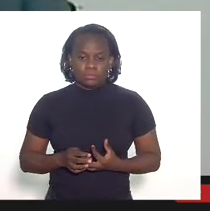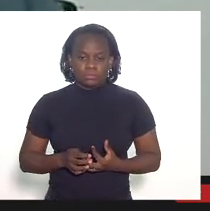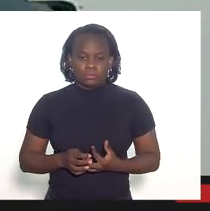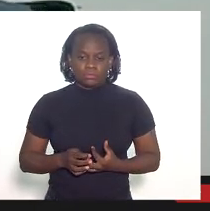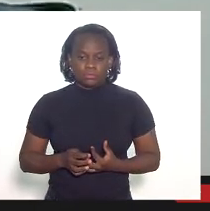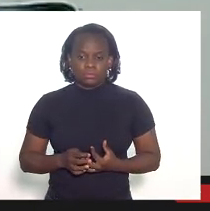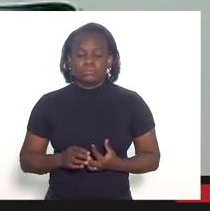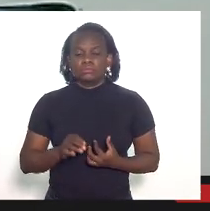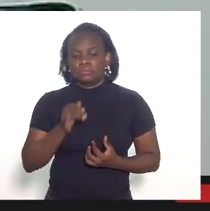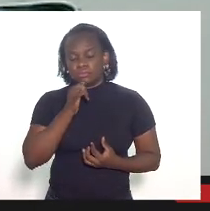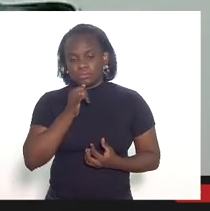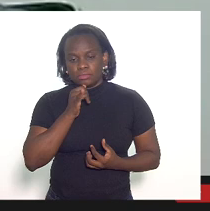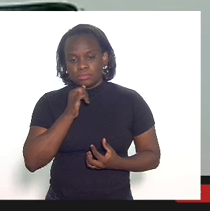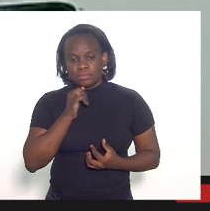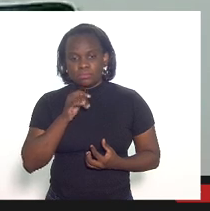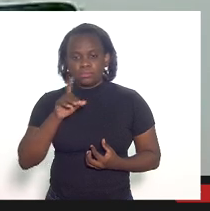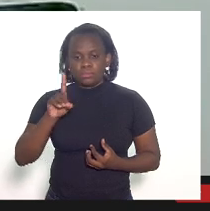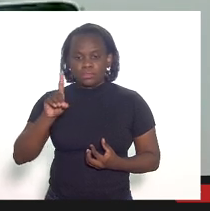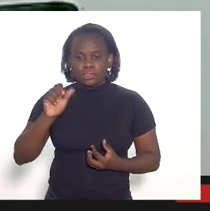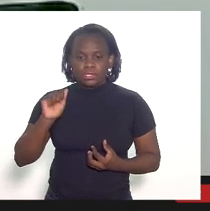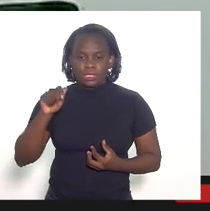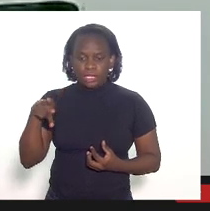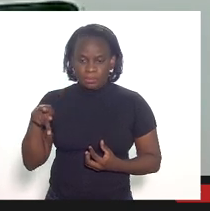por exemplo do DAP